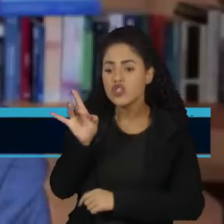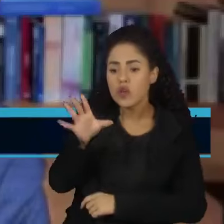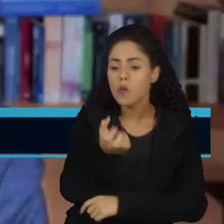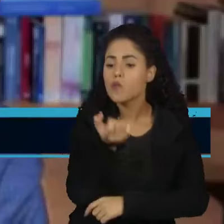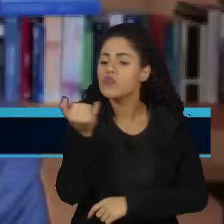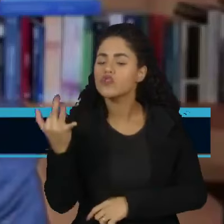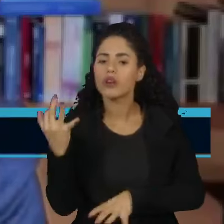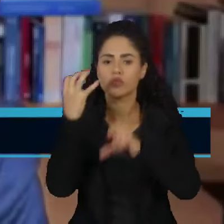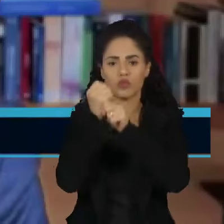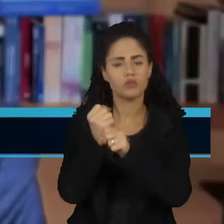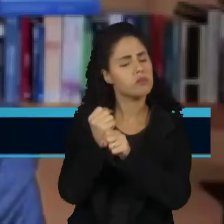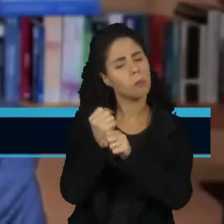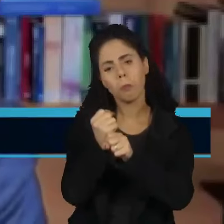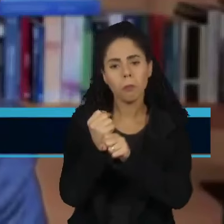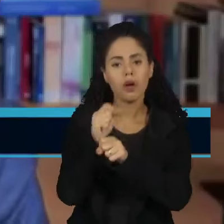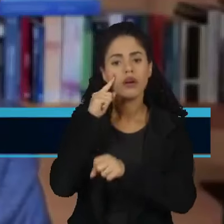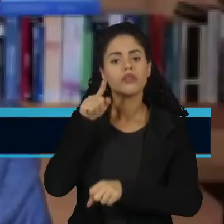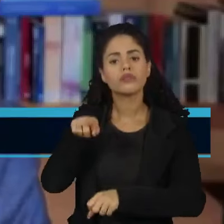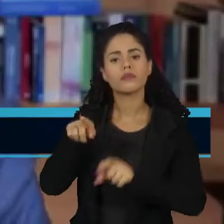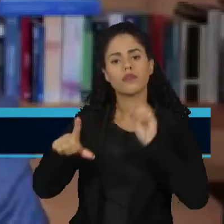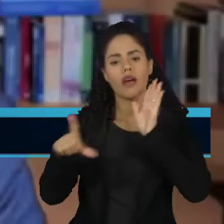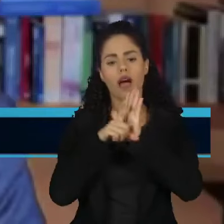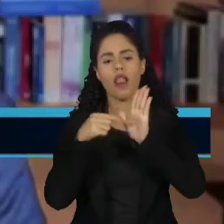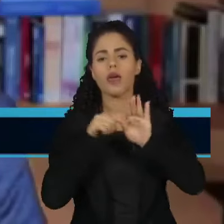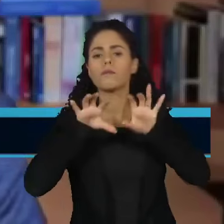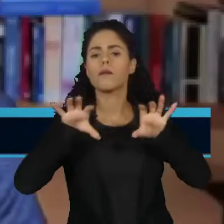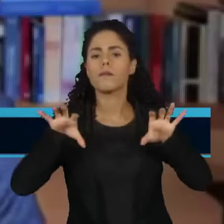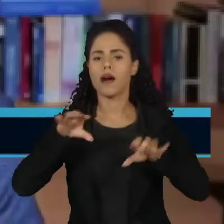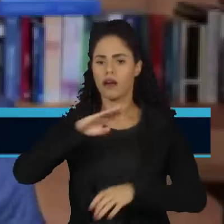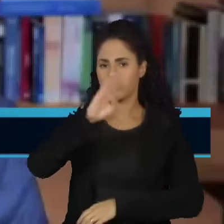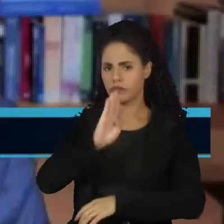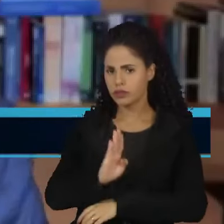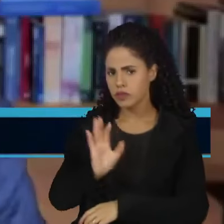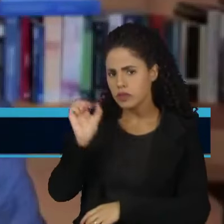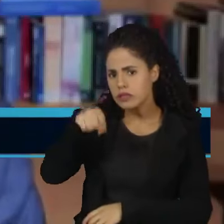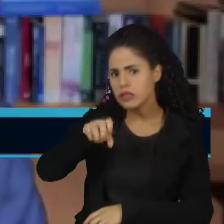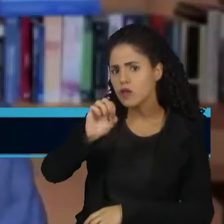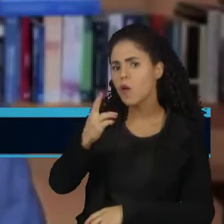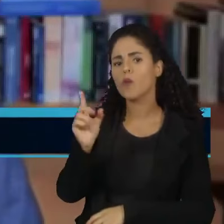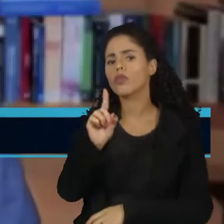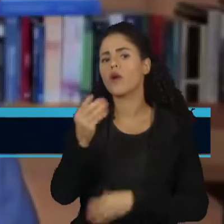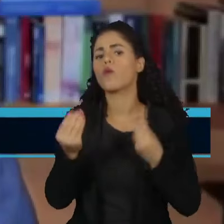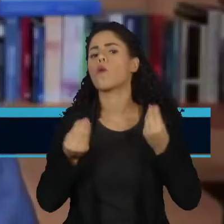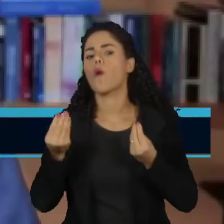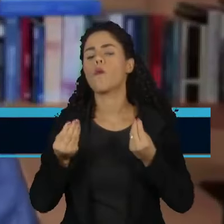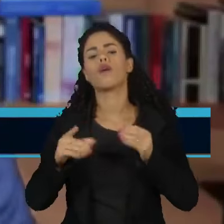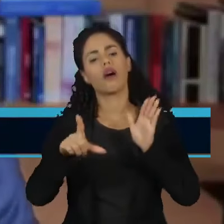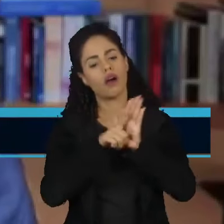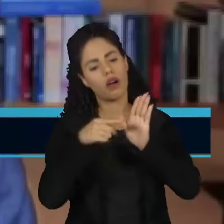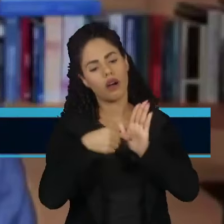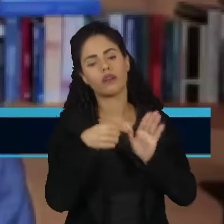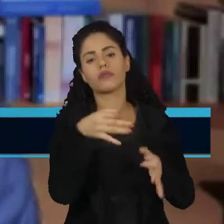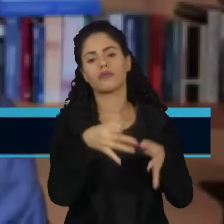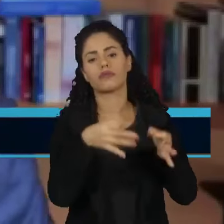os números, mas pensar. Essa legislação impacta o povo brasileiro? Se ela impactar, a gente está diante de um legislativo que trabalha bem.